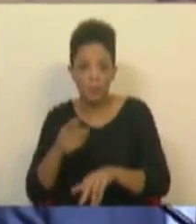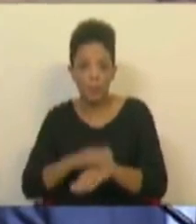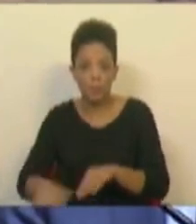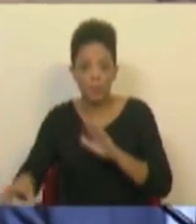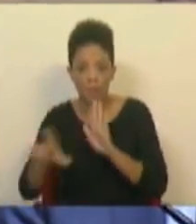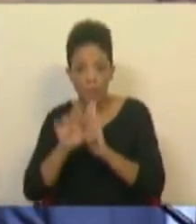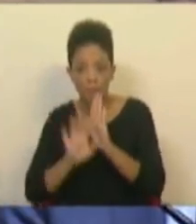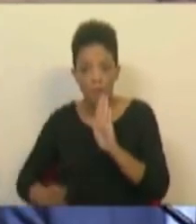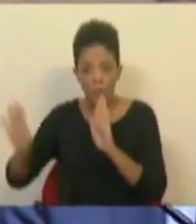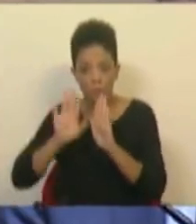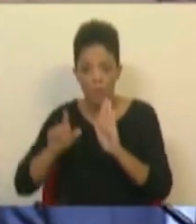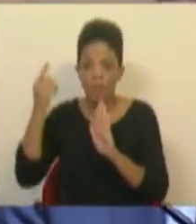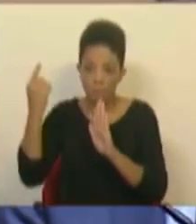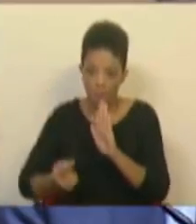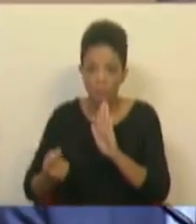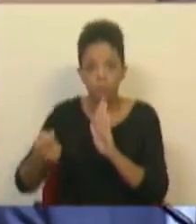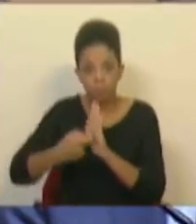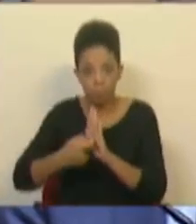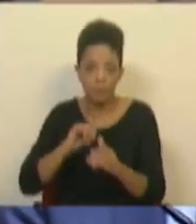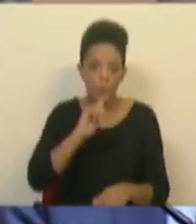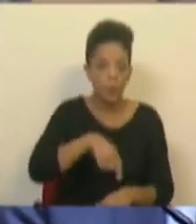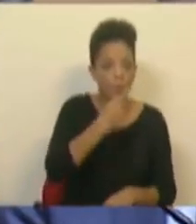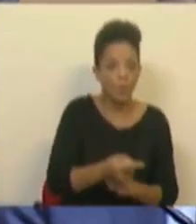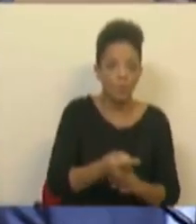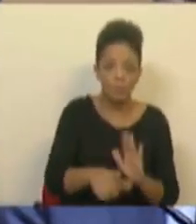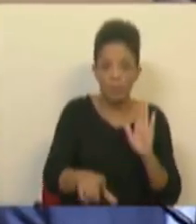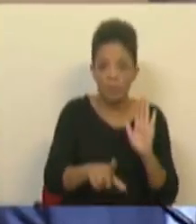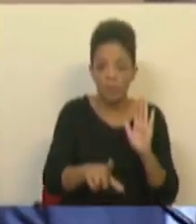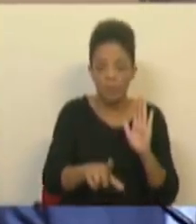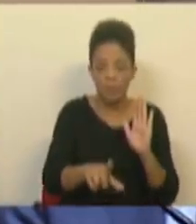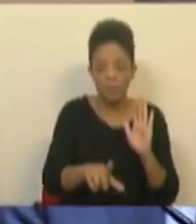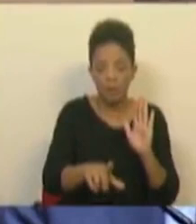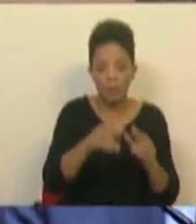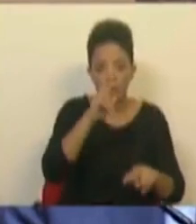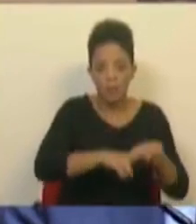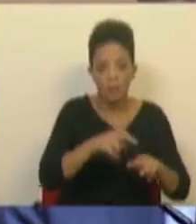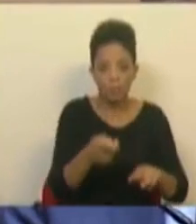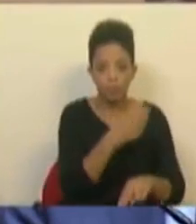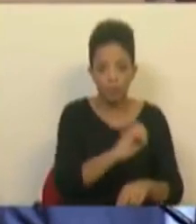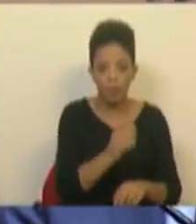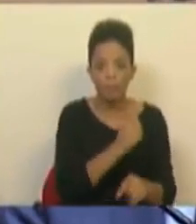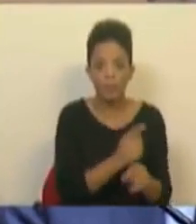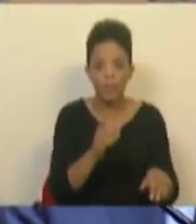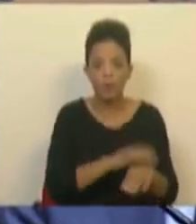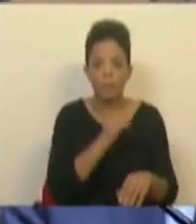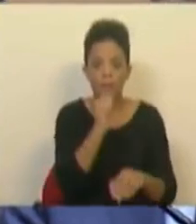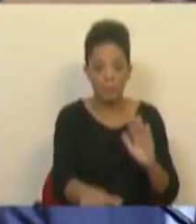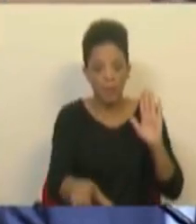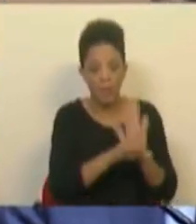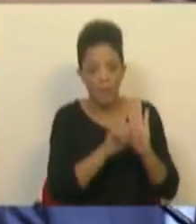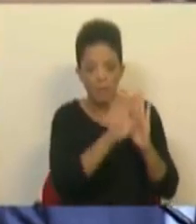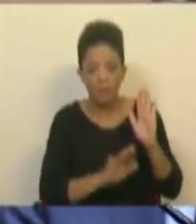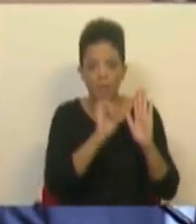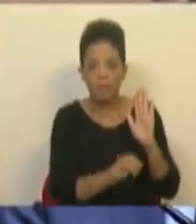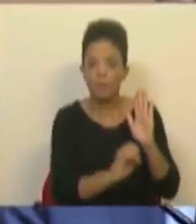lei nacional, ele a deve apanhar, e outro não apanha nenhuma porque o crime não está tipificado na sua lei nacional. Portanto,